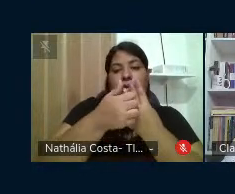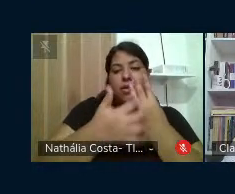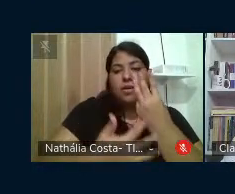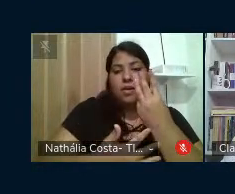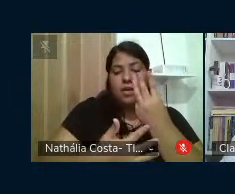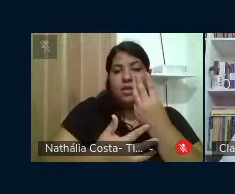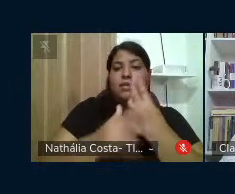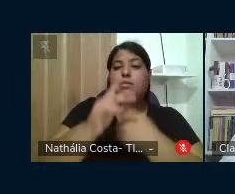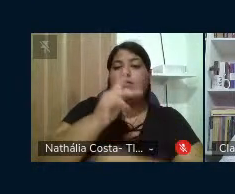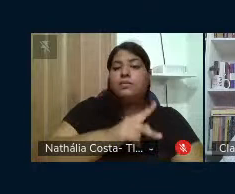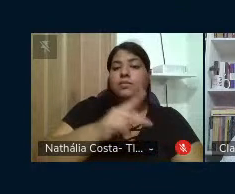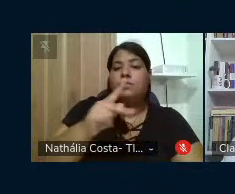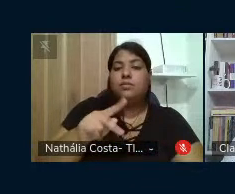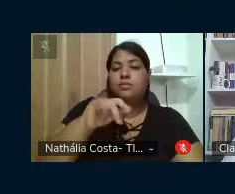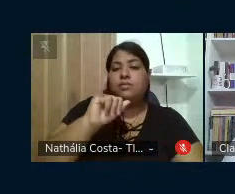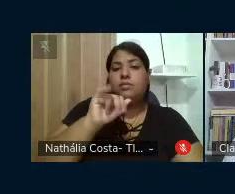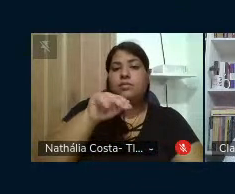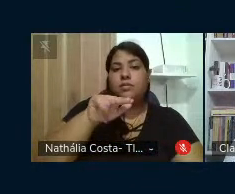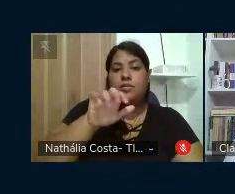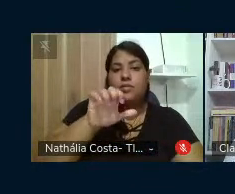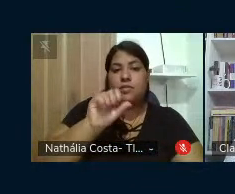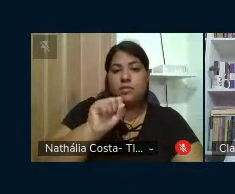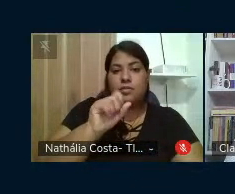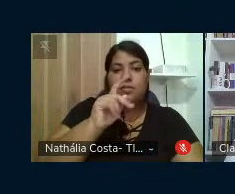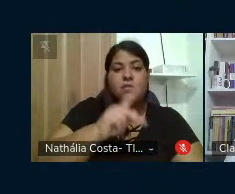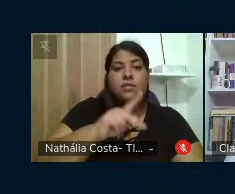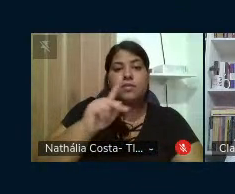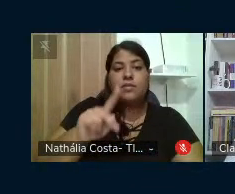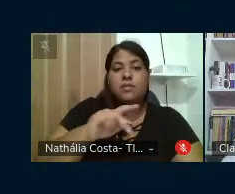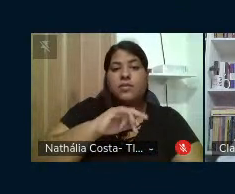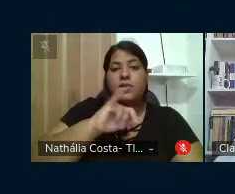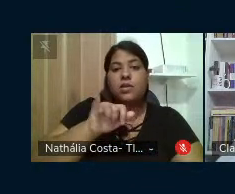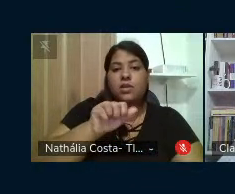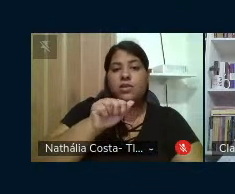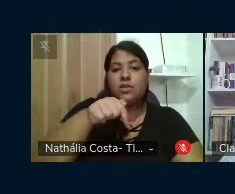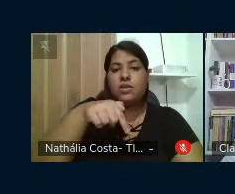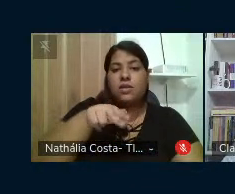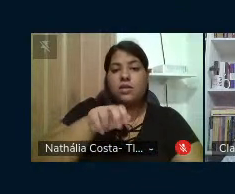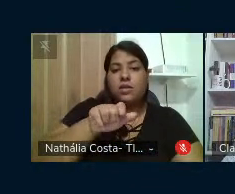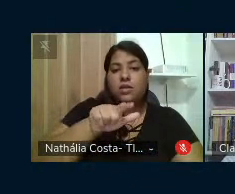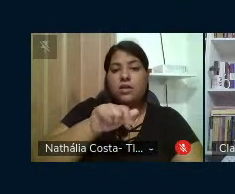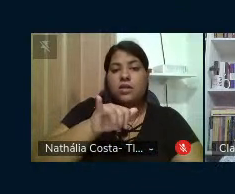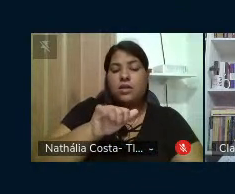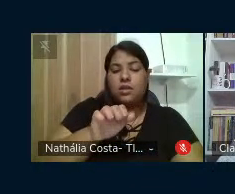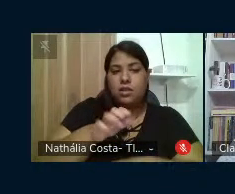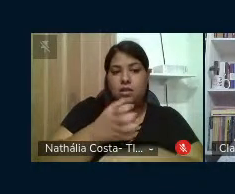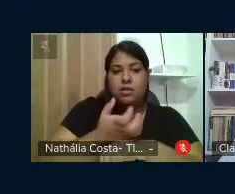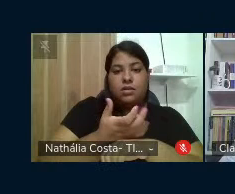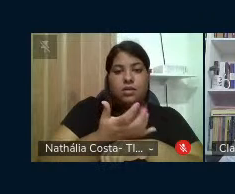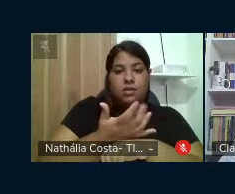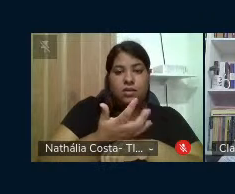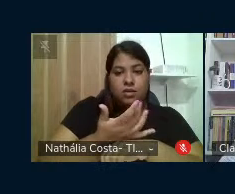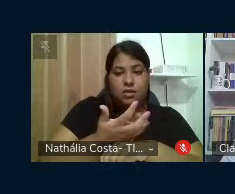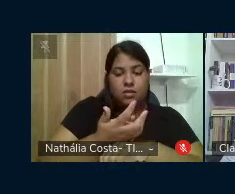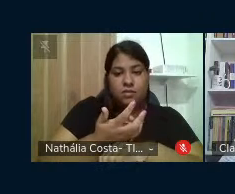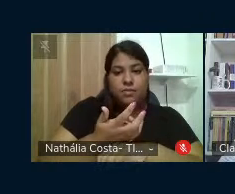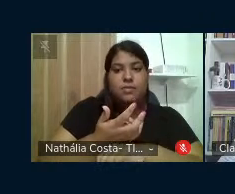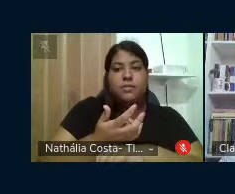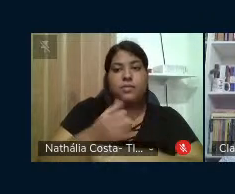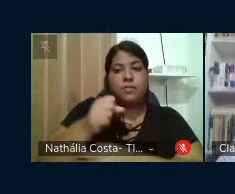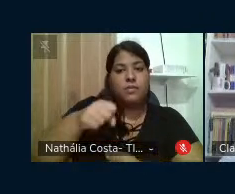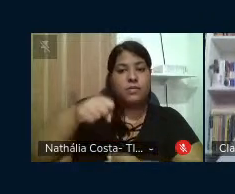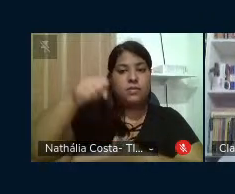Inês Fornari do Centro Paulo Freire professora Jaqueline Carvalho da Universidade Federal Rural de Pernambuco a nossa